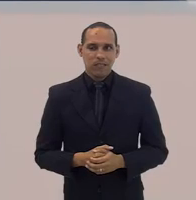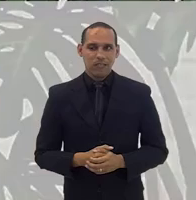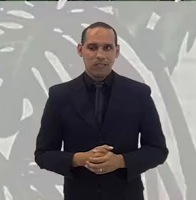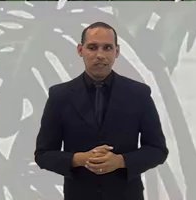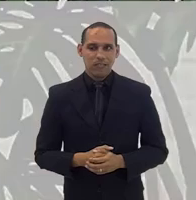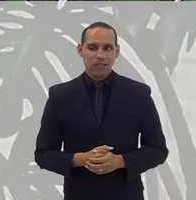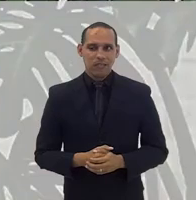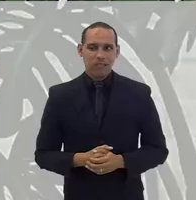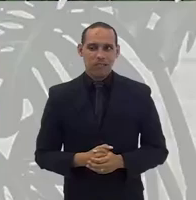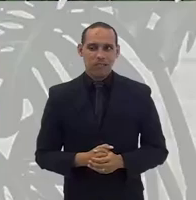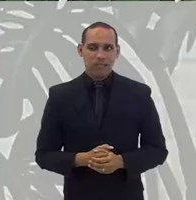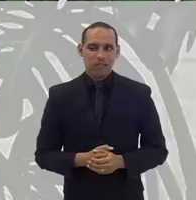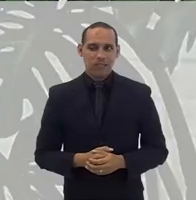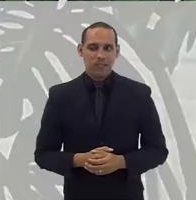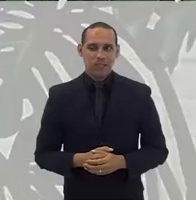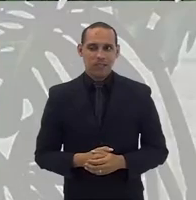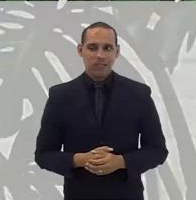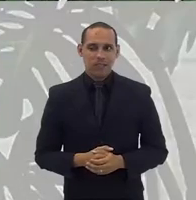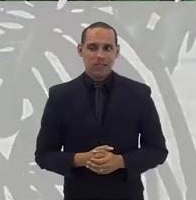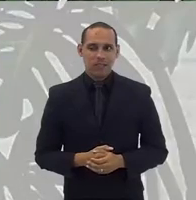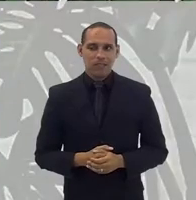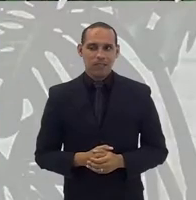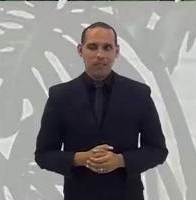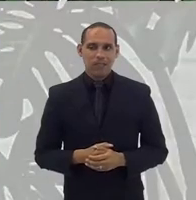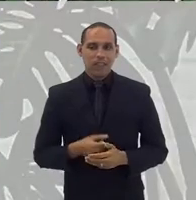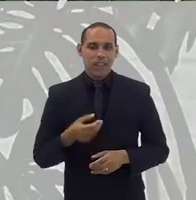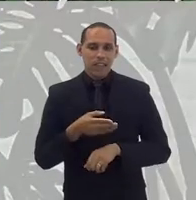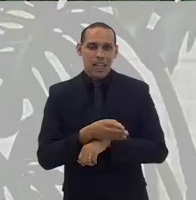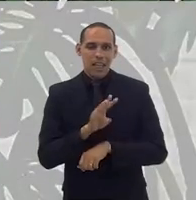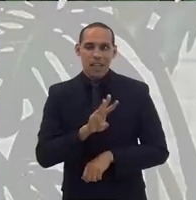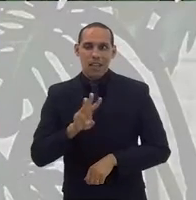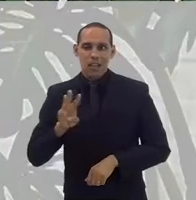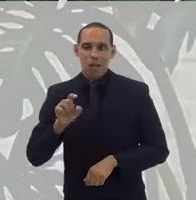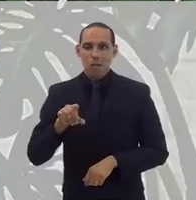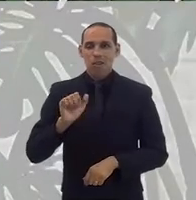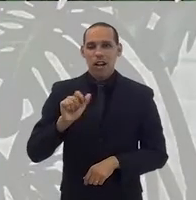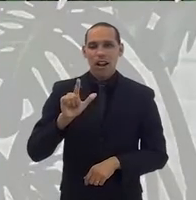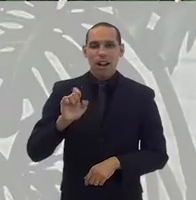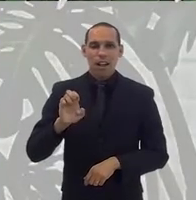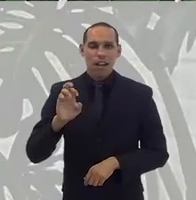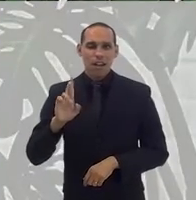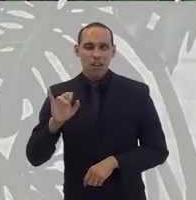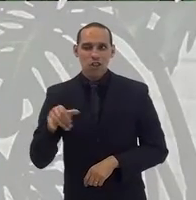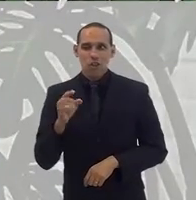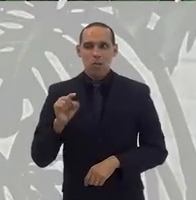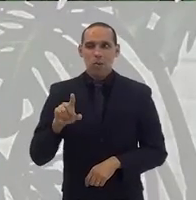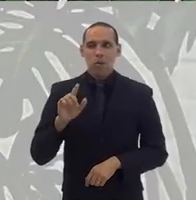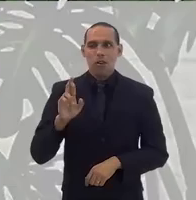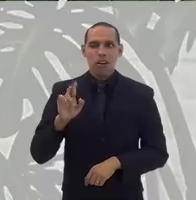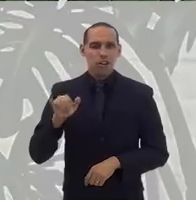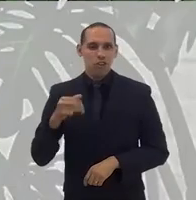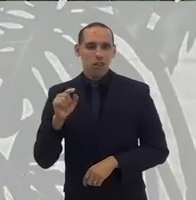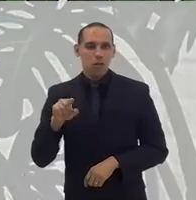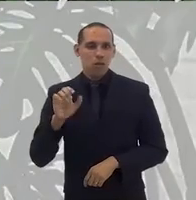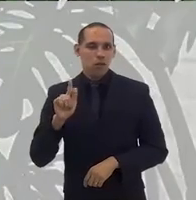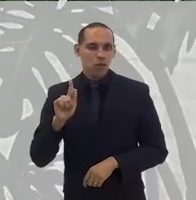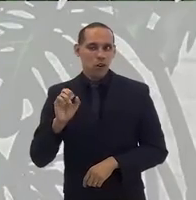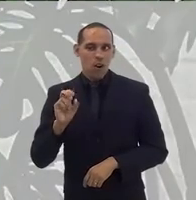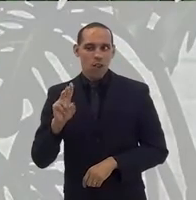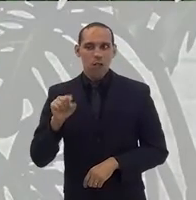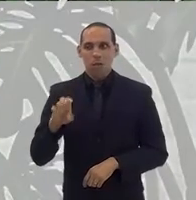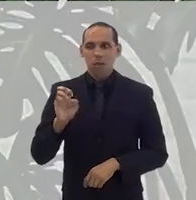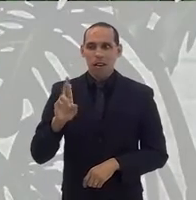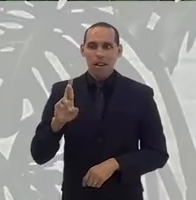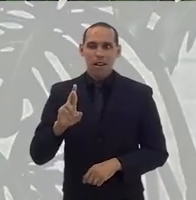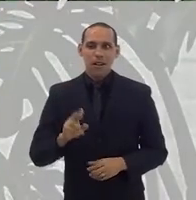rever esse programa, acesse www.alerge.rj.gov.br O